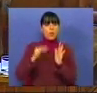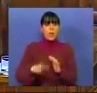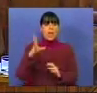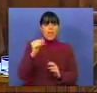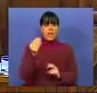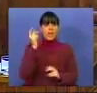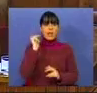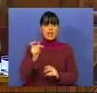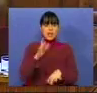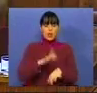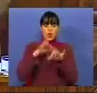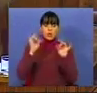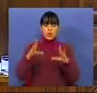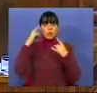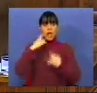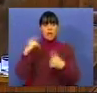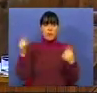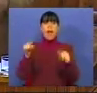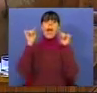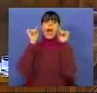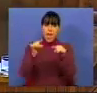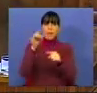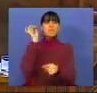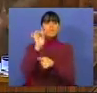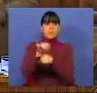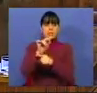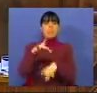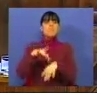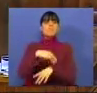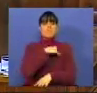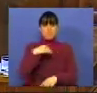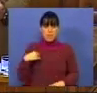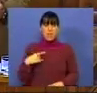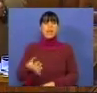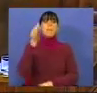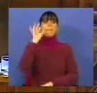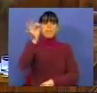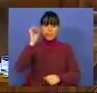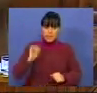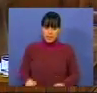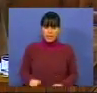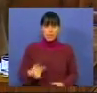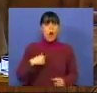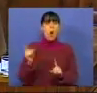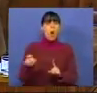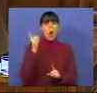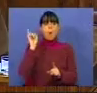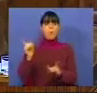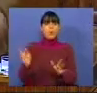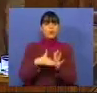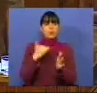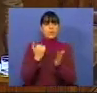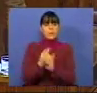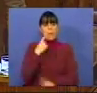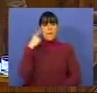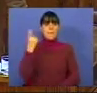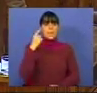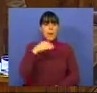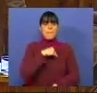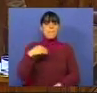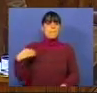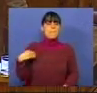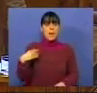10 anos com os hospitais públicos. Aí sim teremos os médicos de que precisamos e não estaríamos sempre a procurar